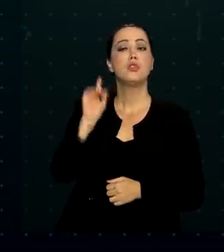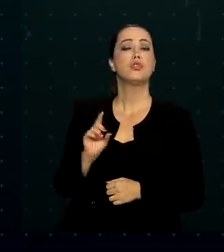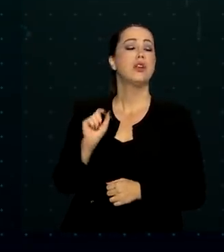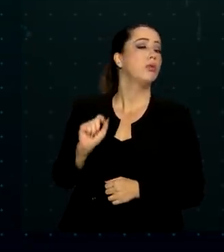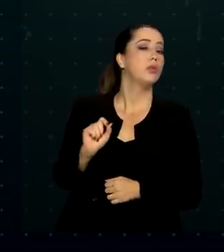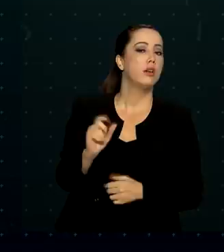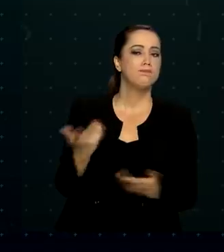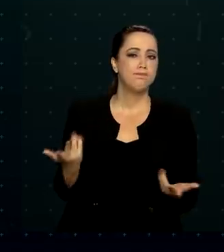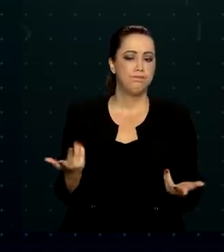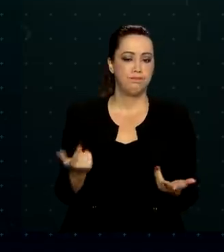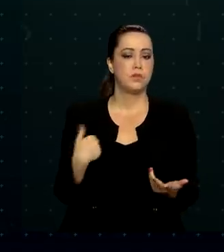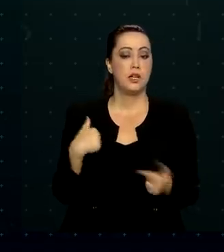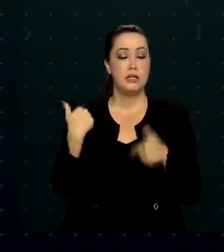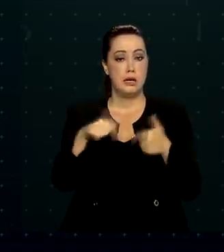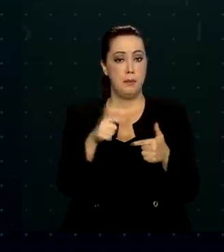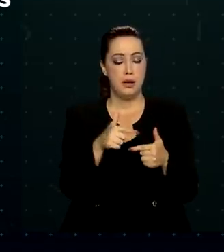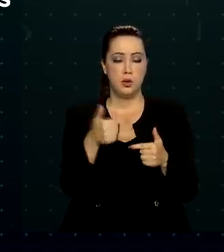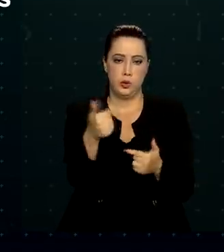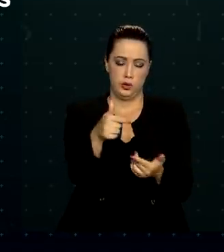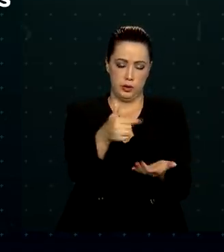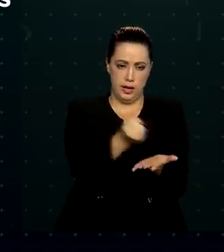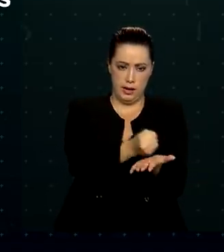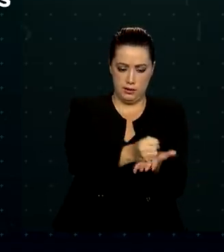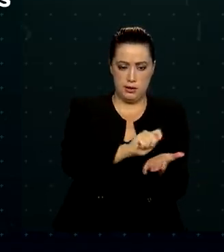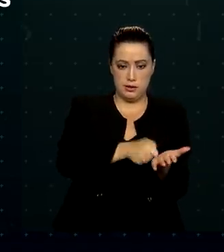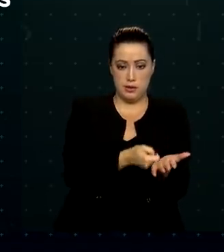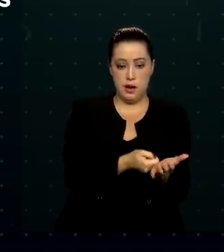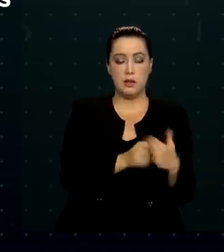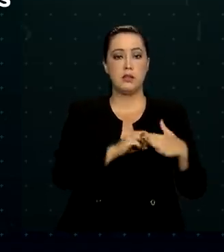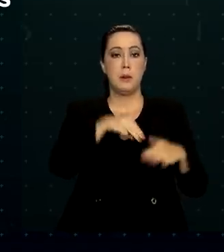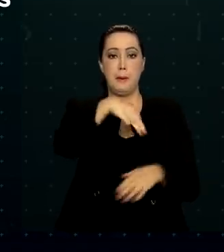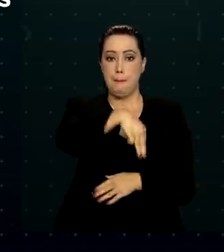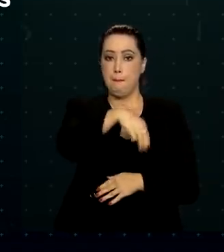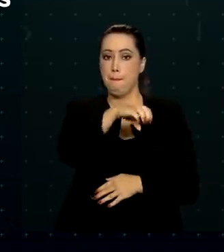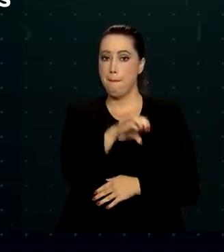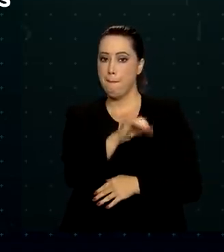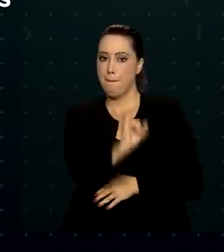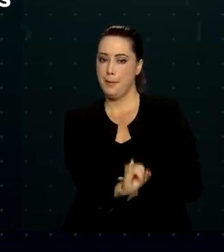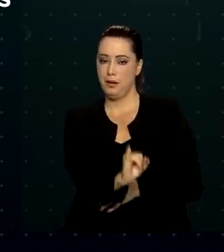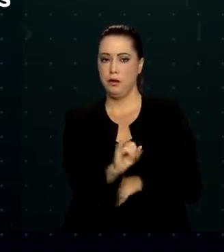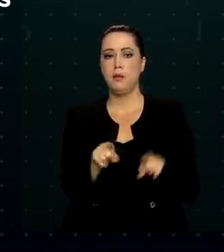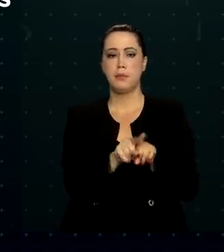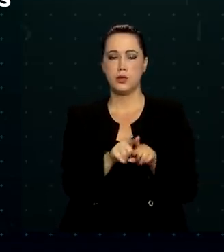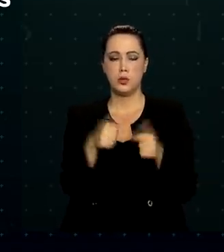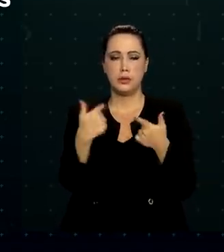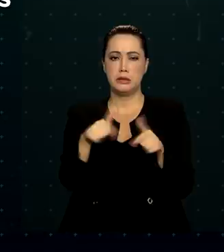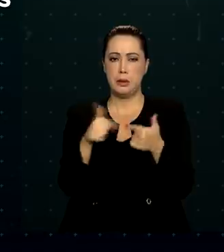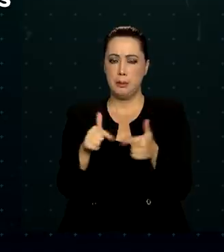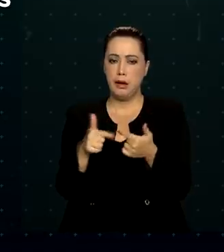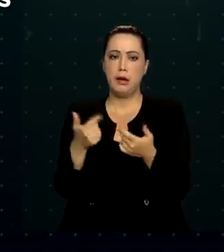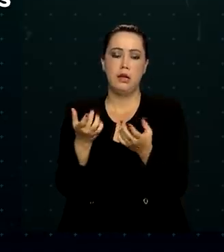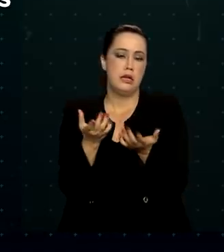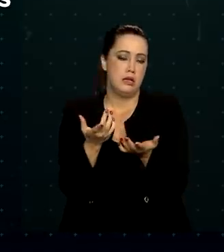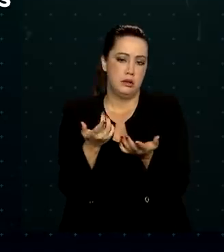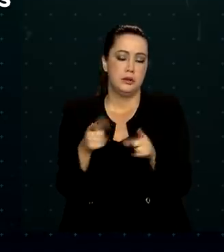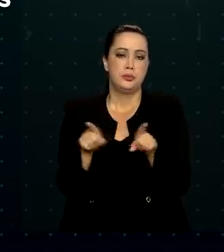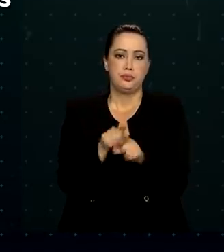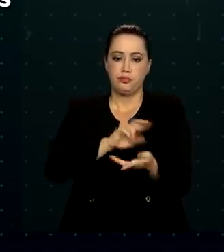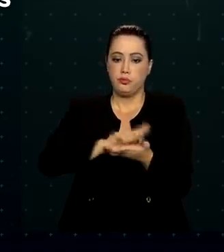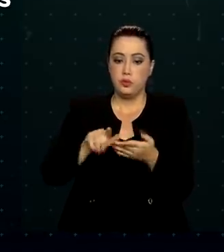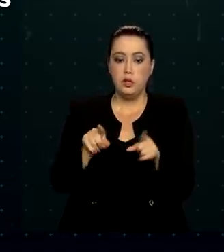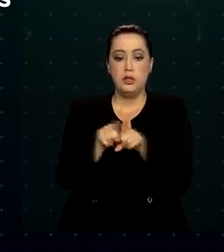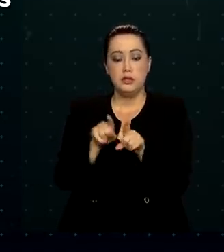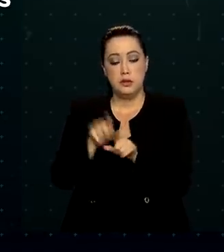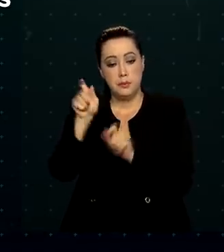Trabalhadores informais, microempreendedores individuais, autônomos e desempregados. Também os